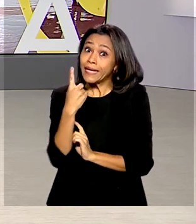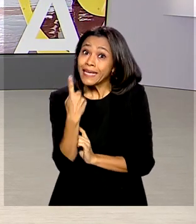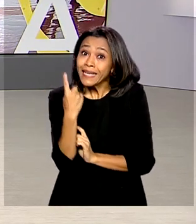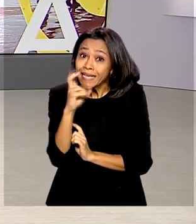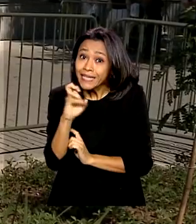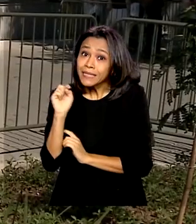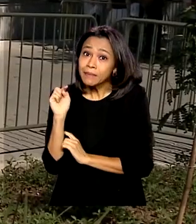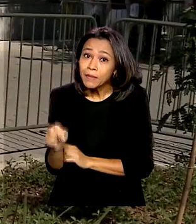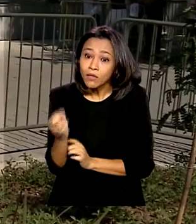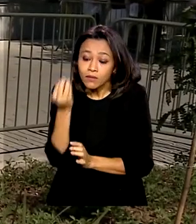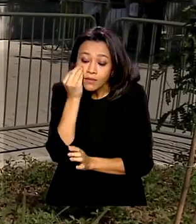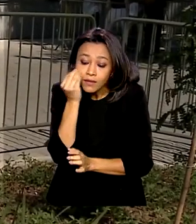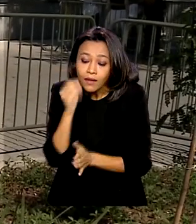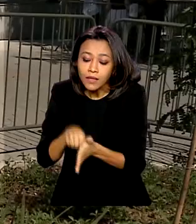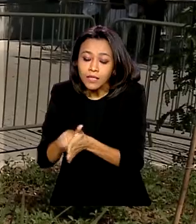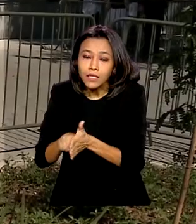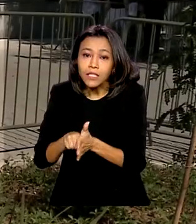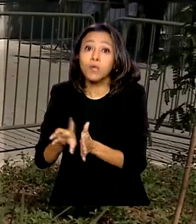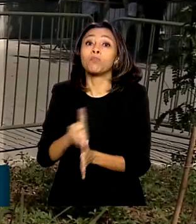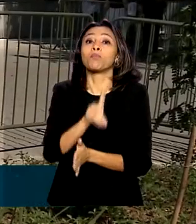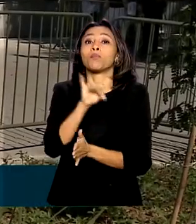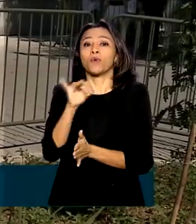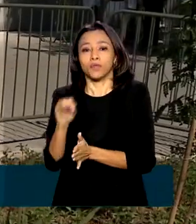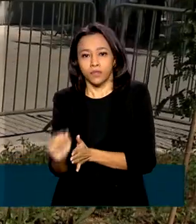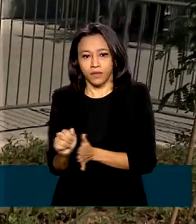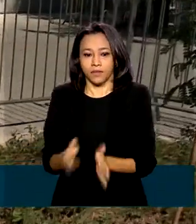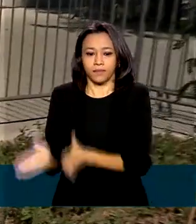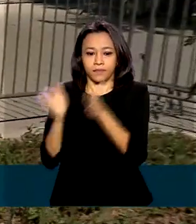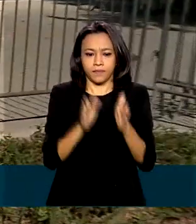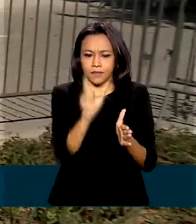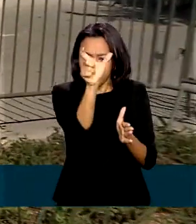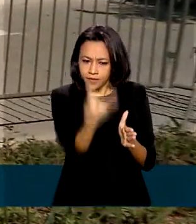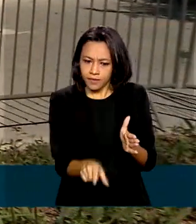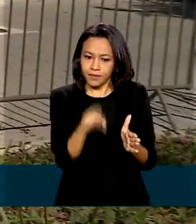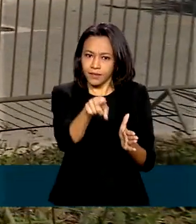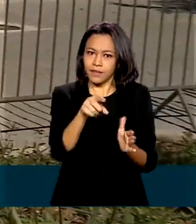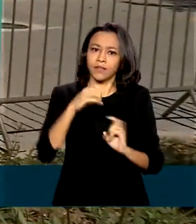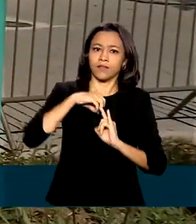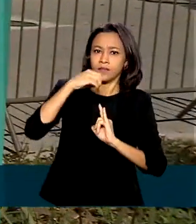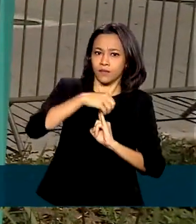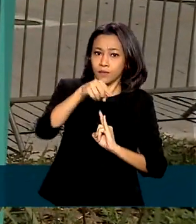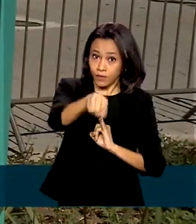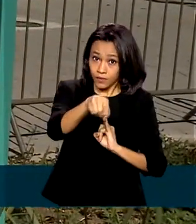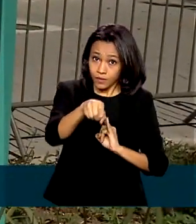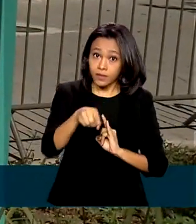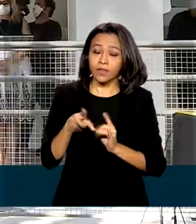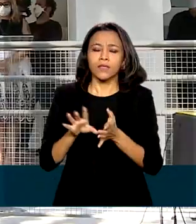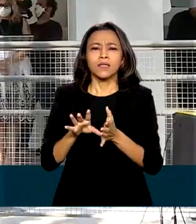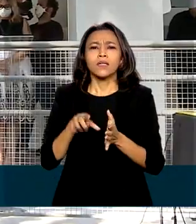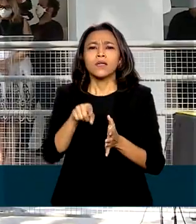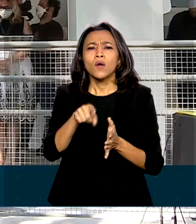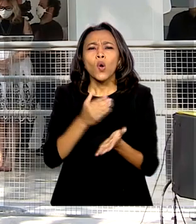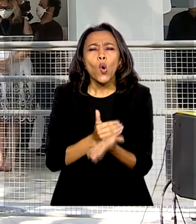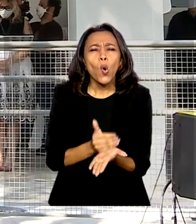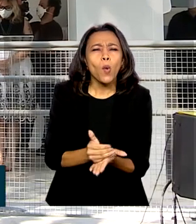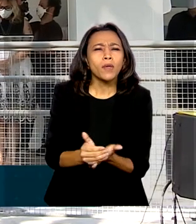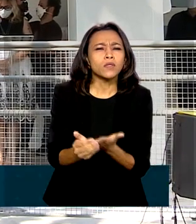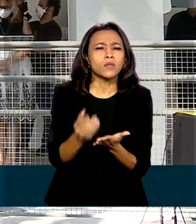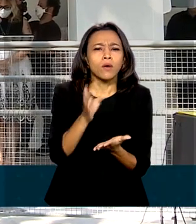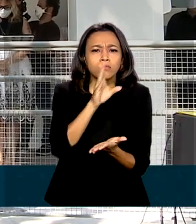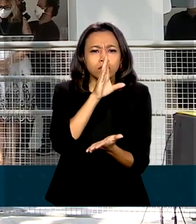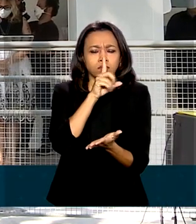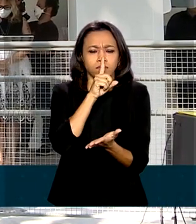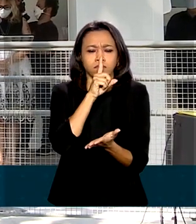A cerimônia de inauguração da Unidade de Apoio ao Diagnóstico da Covid-19 na Fiocruz começou com um minuto de